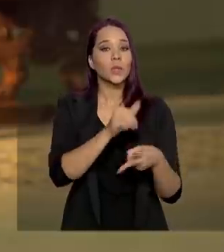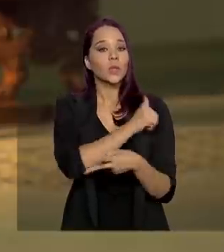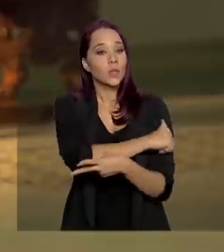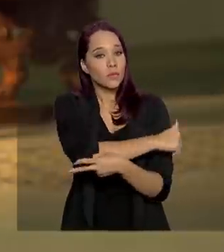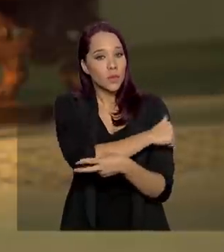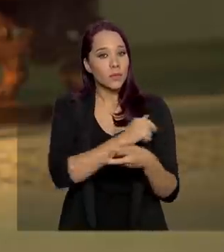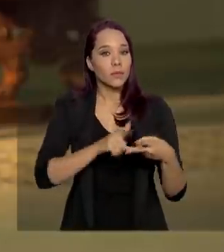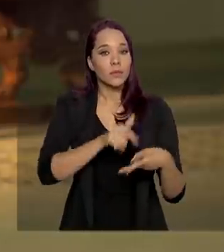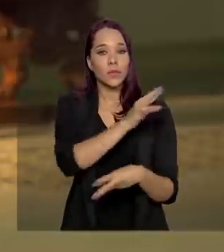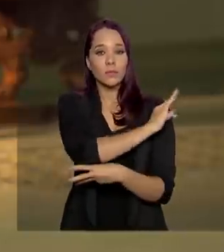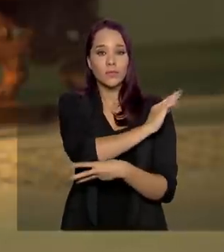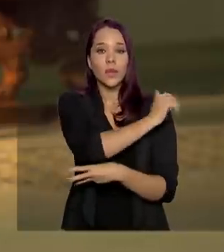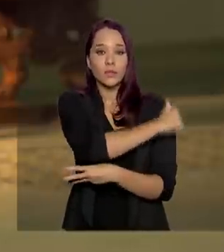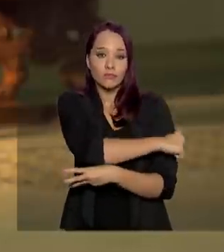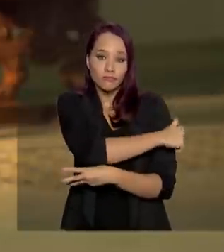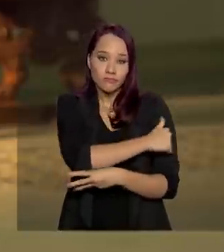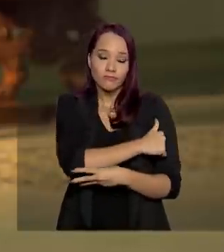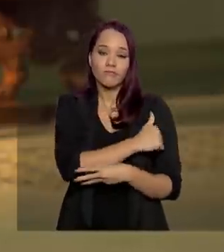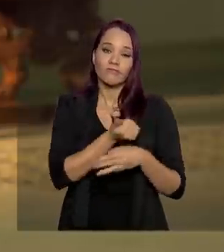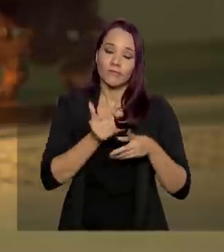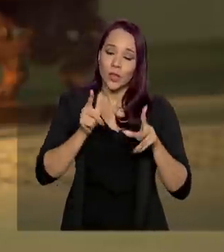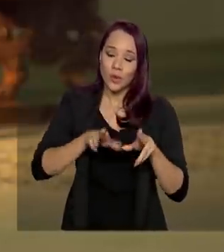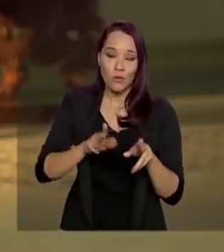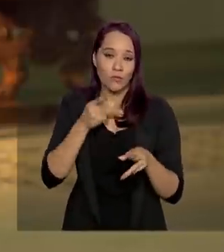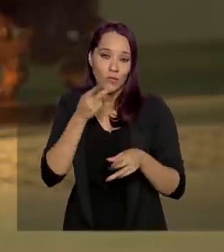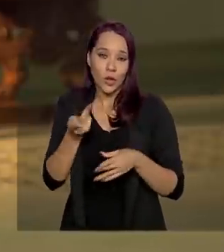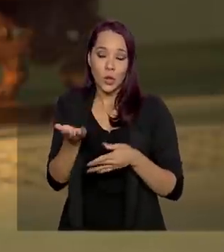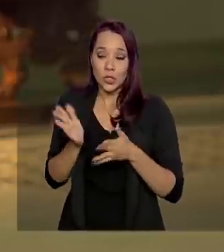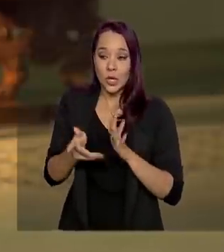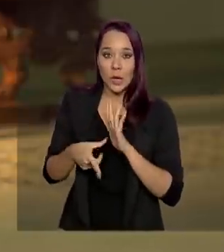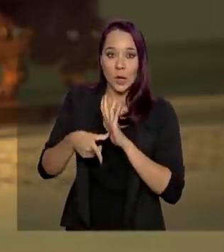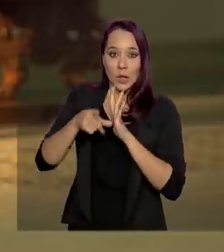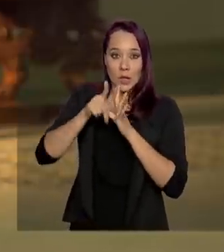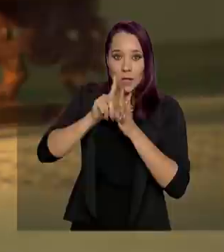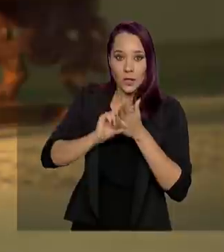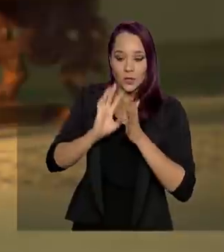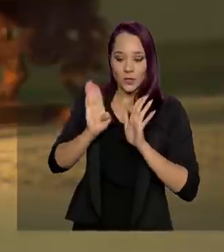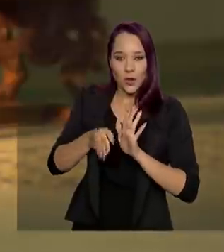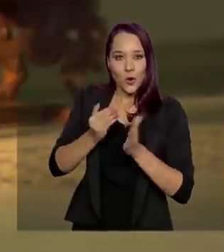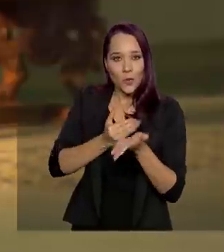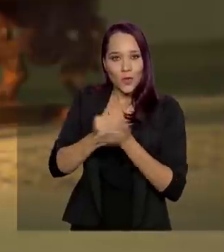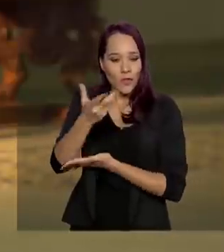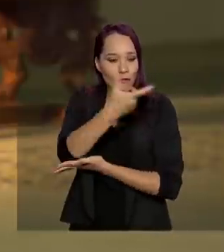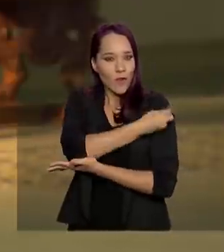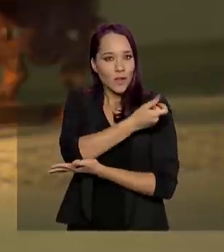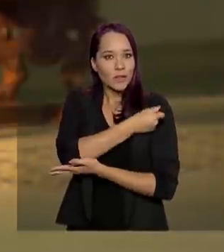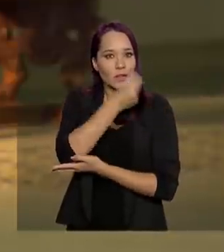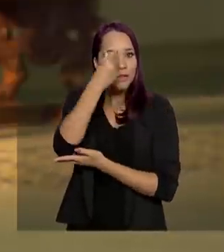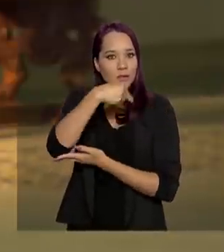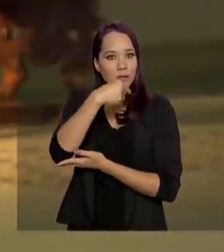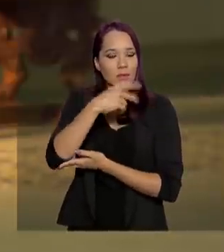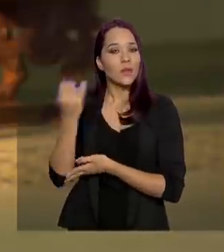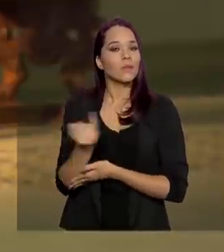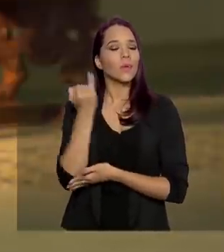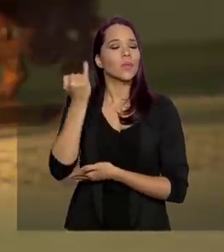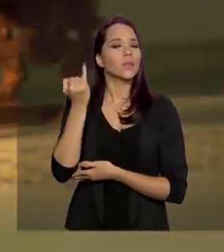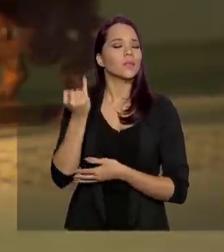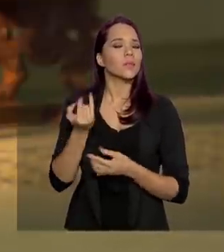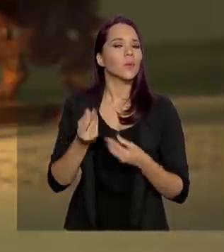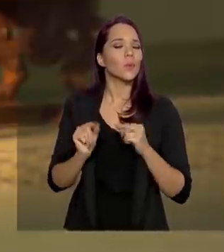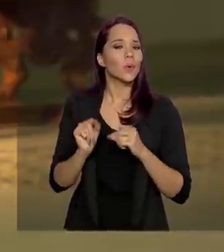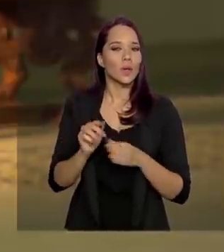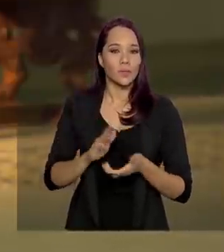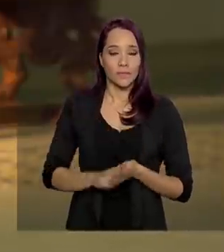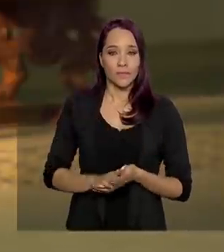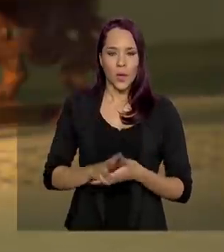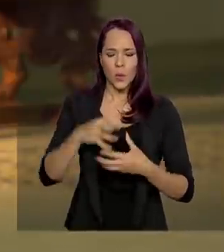enfermeiros, técnicos de enfermagem. Como você bem falou, antecipamos a vacinação de influência. E qual a importância disso? Os